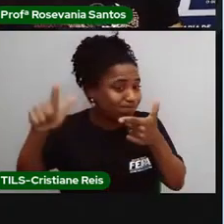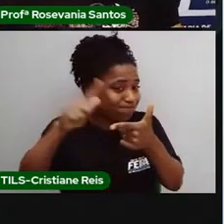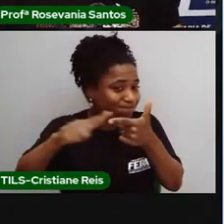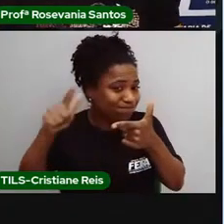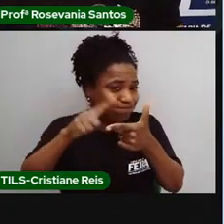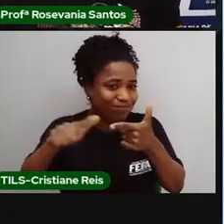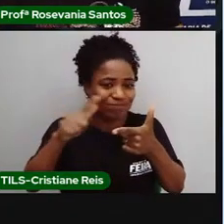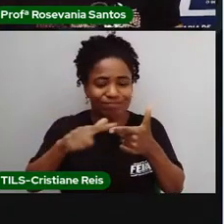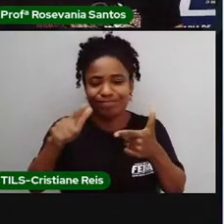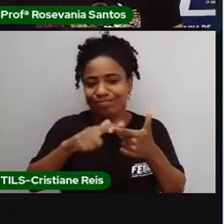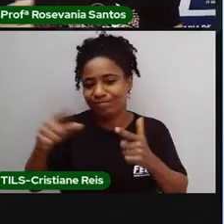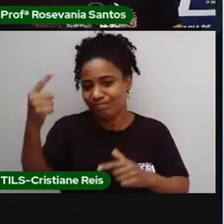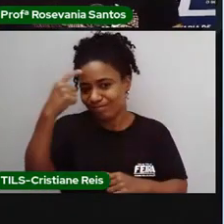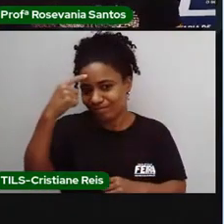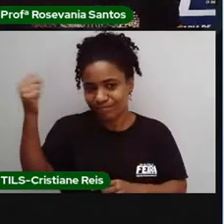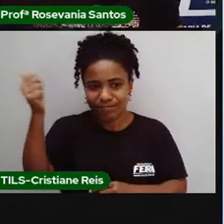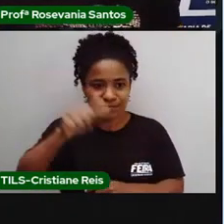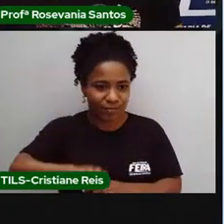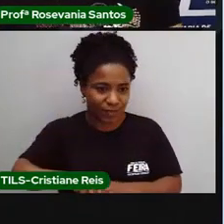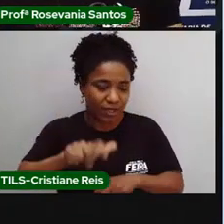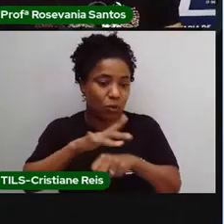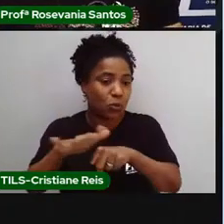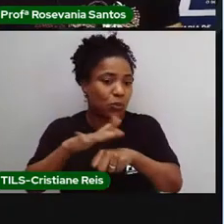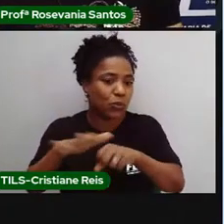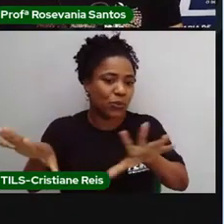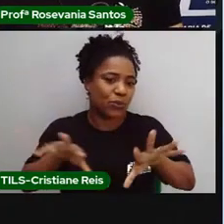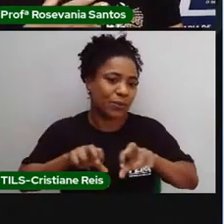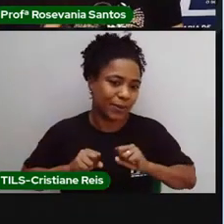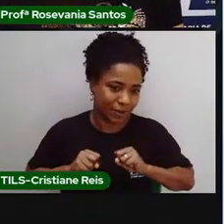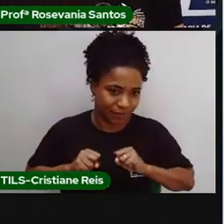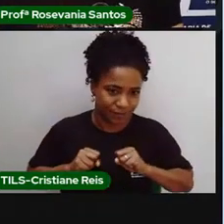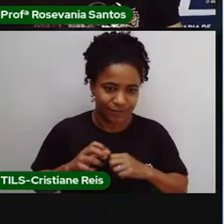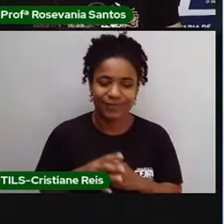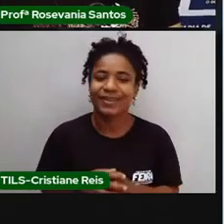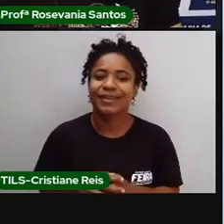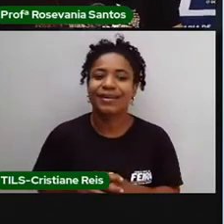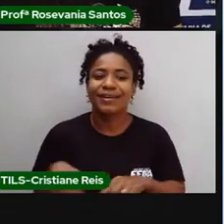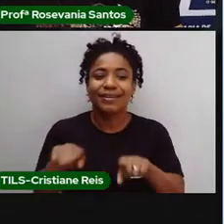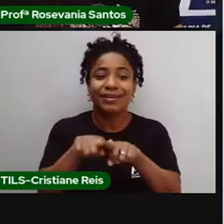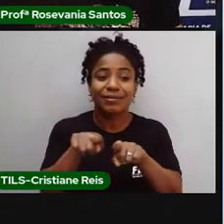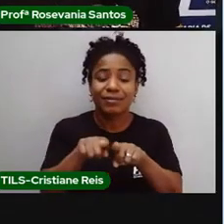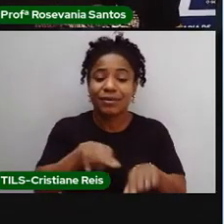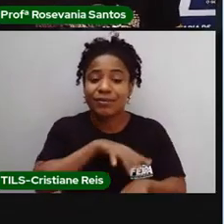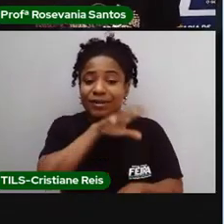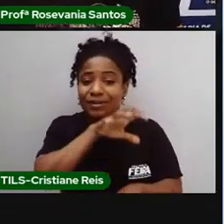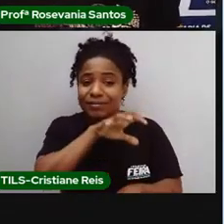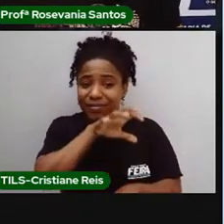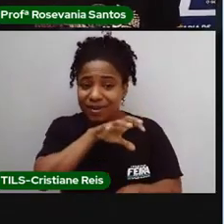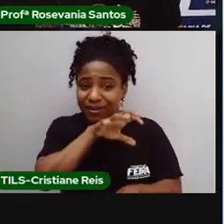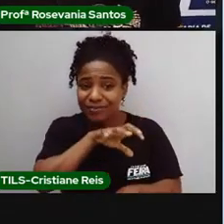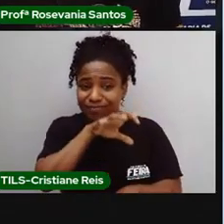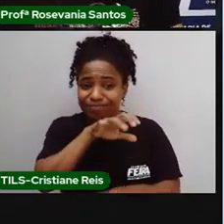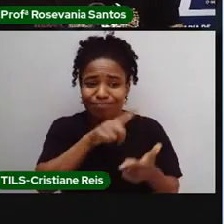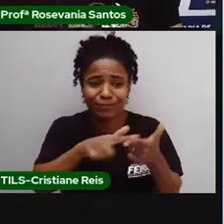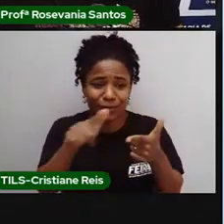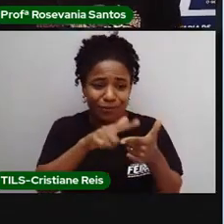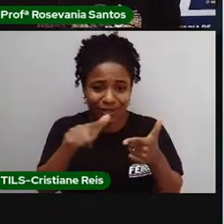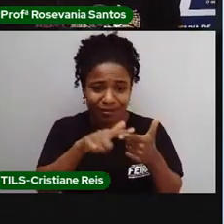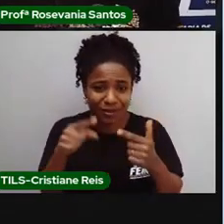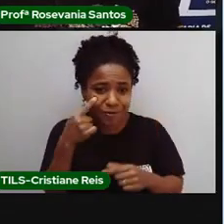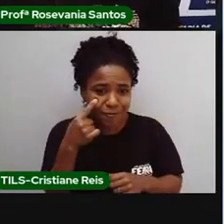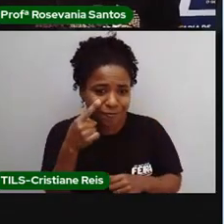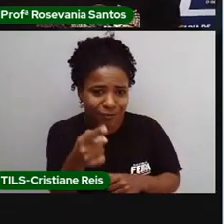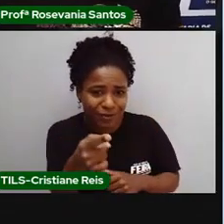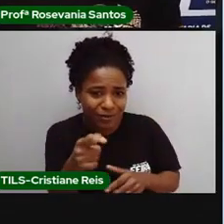volta também através de alguns tipos de doenças. E também para os animais, gente, não é fácil. Olha aí esse, né,